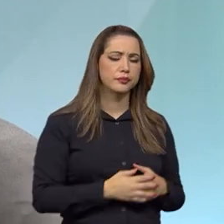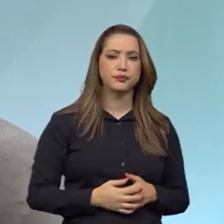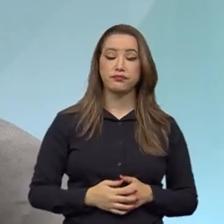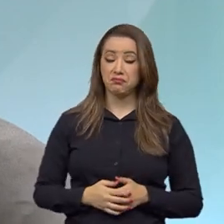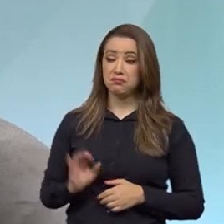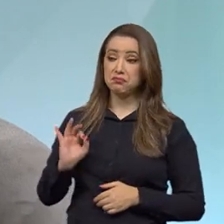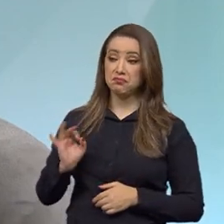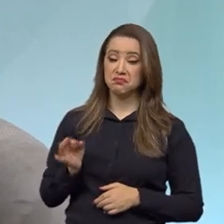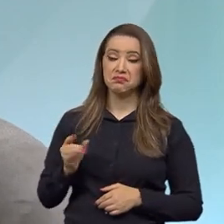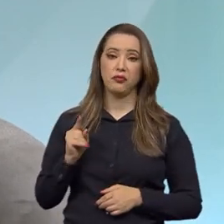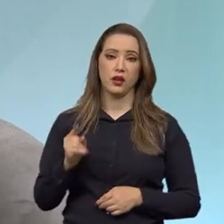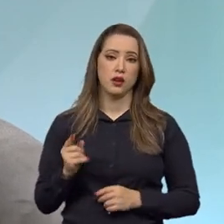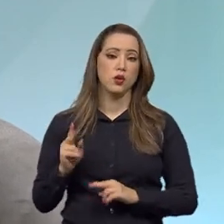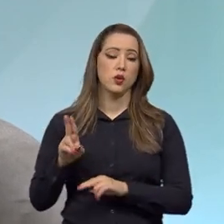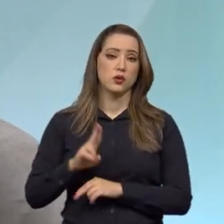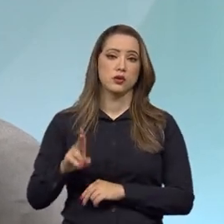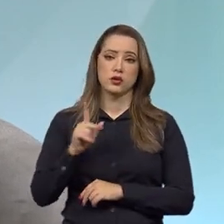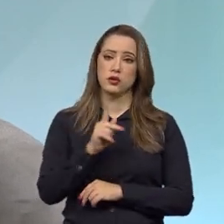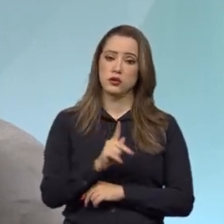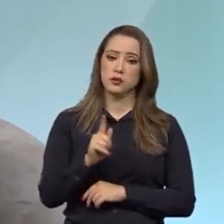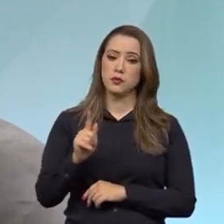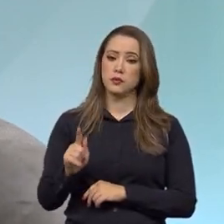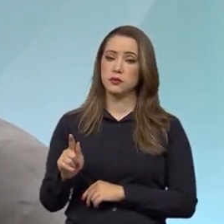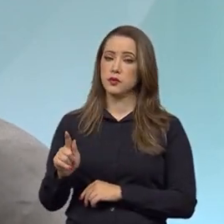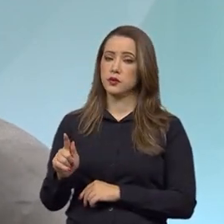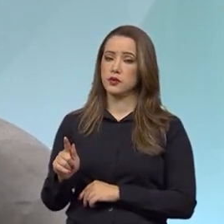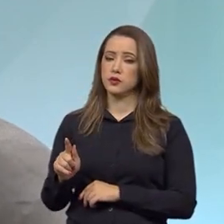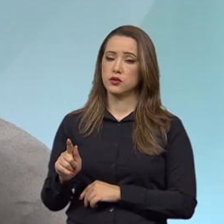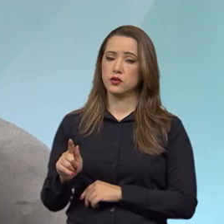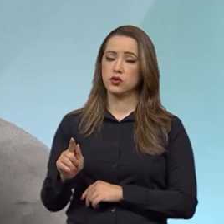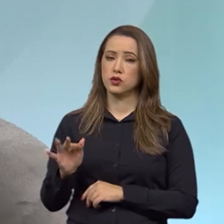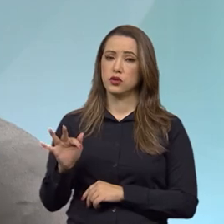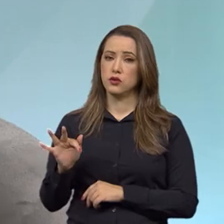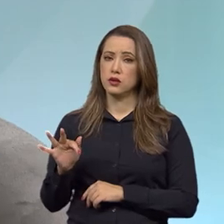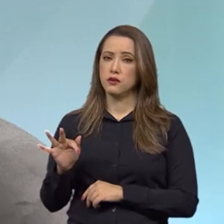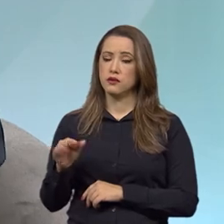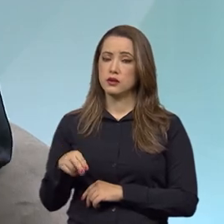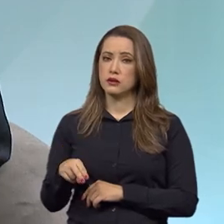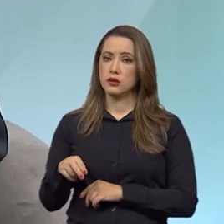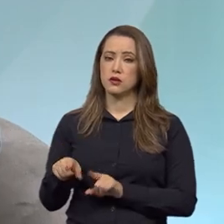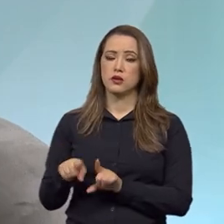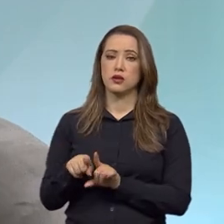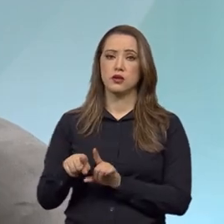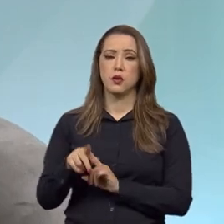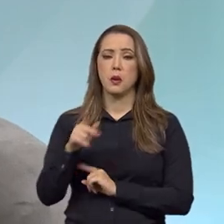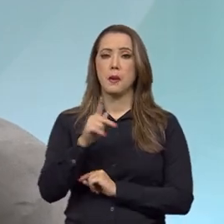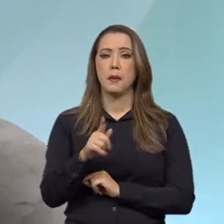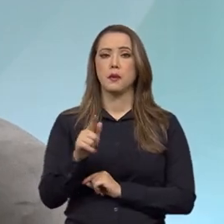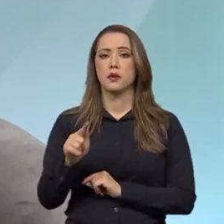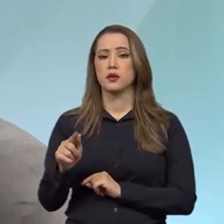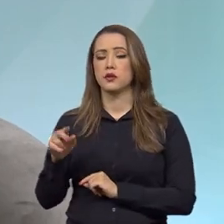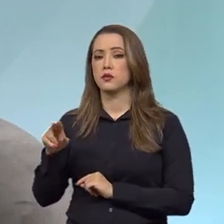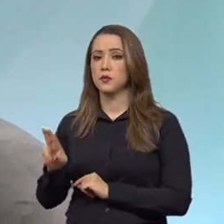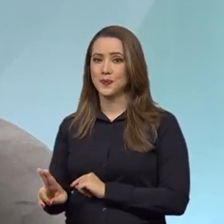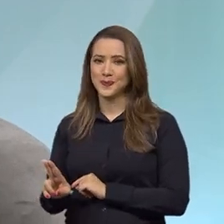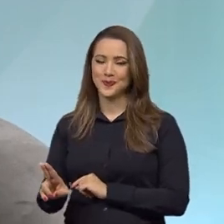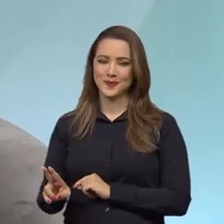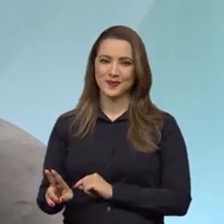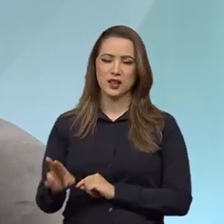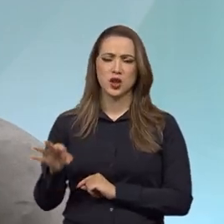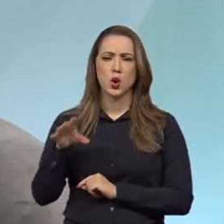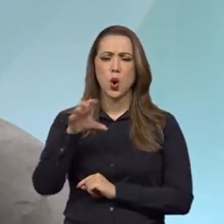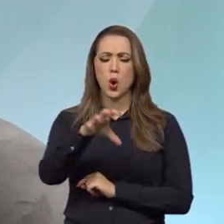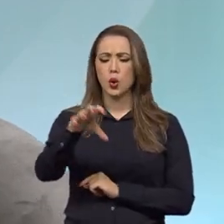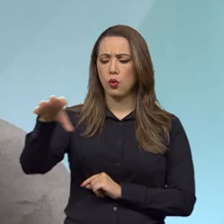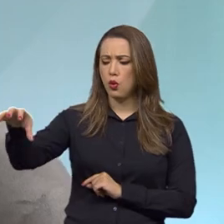especialmente da Procuradoria Geral da Fazenda Nacional, da Procuradoria Federal e também da PGU, Procuradoria Geral da União, muito